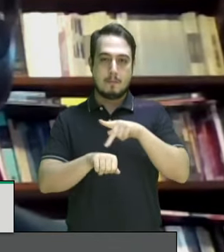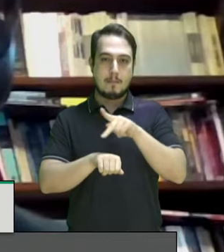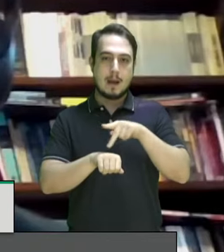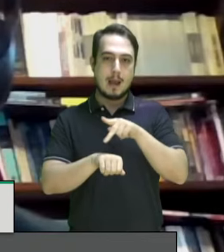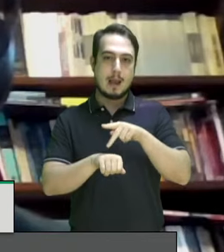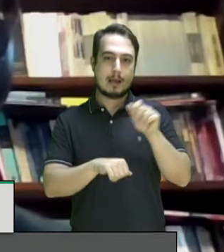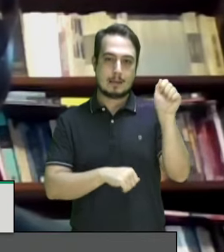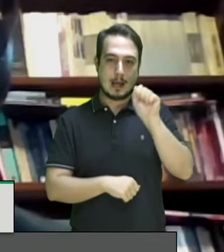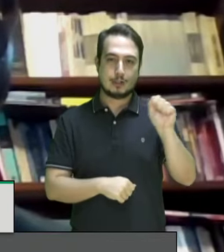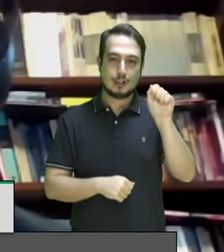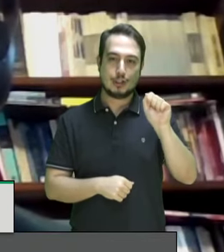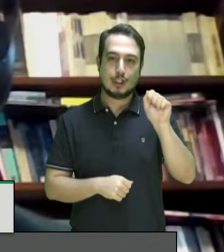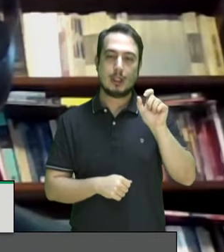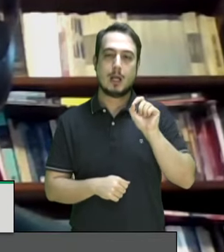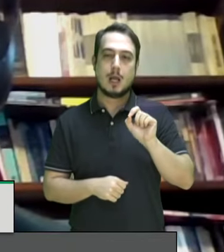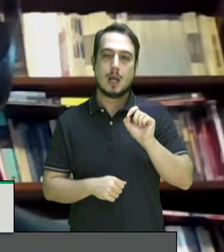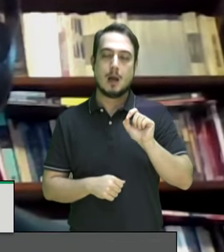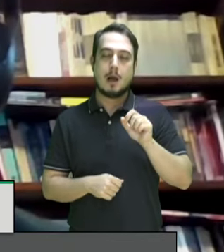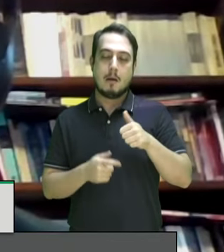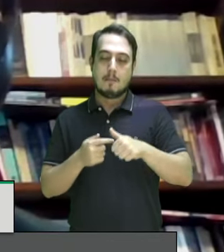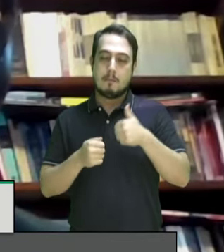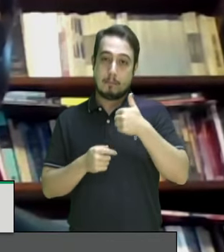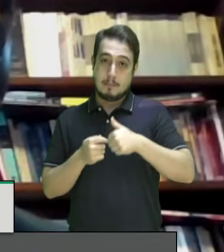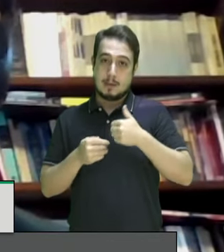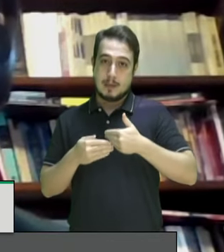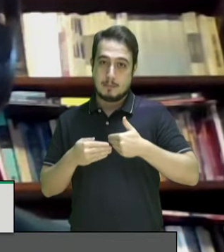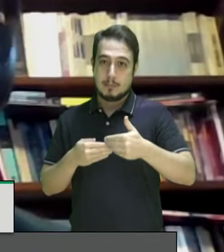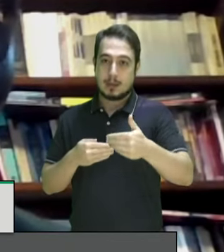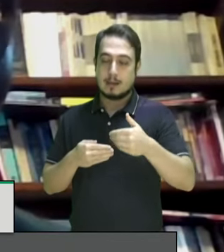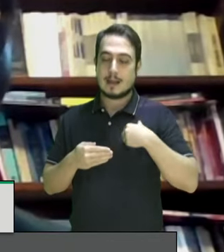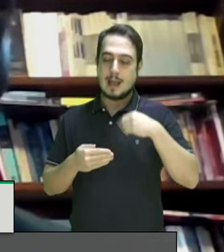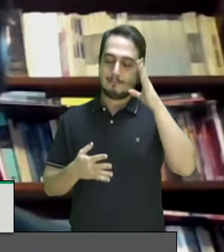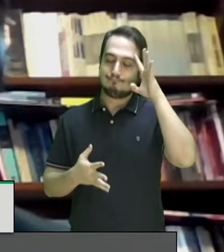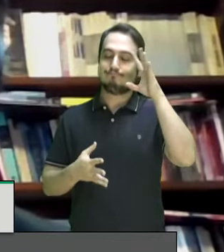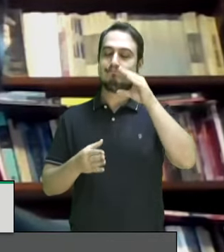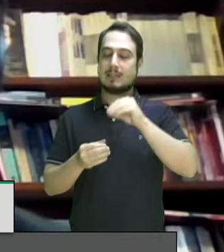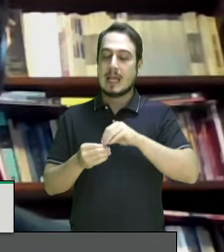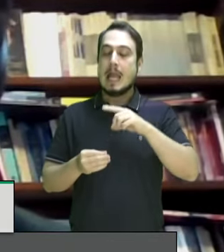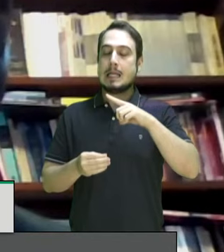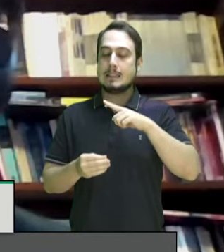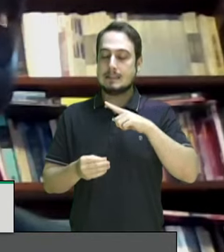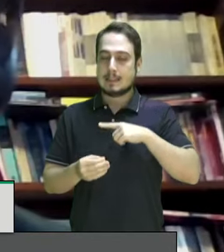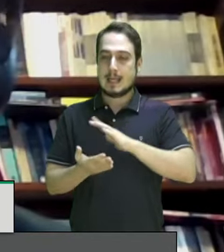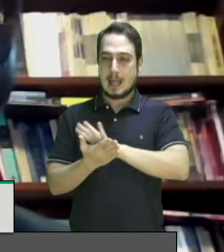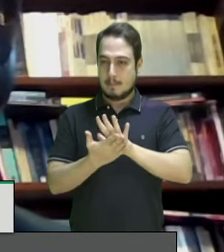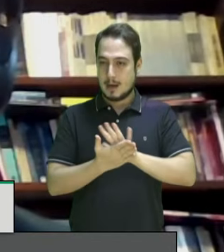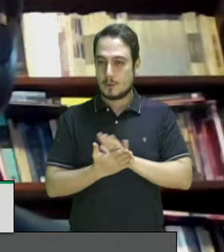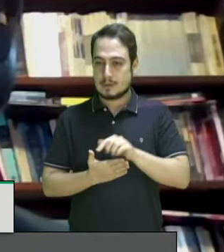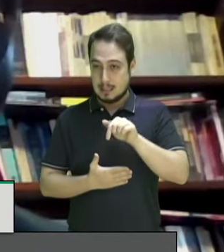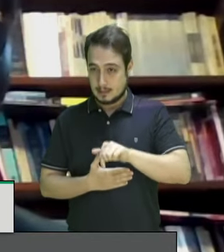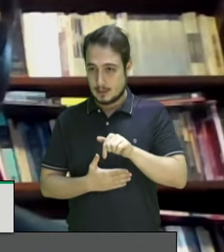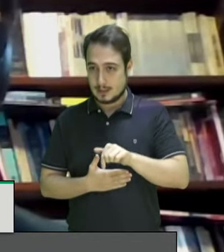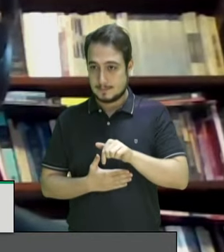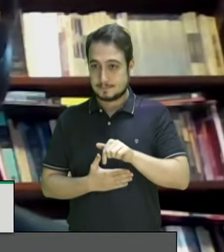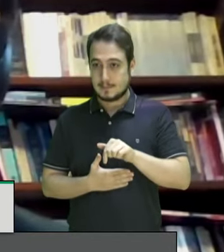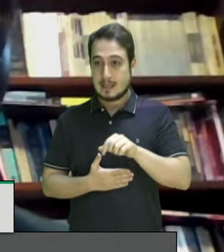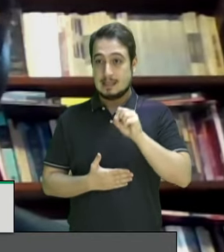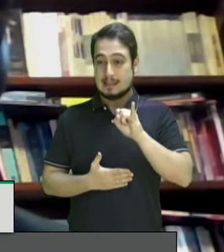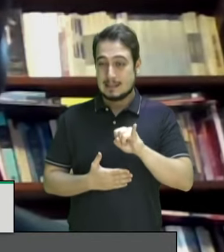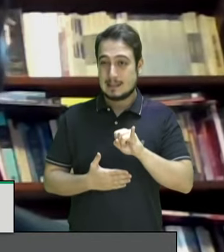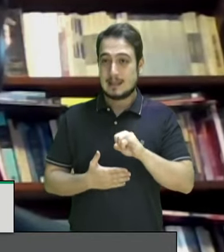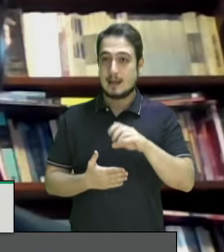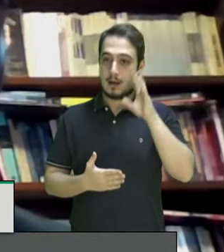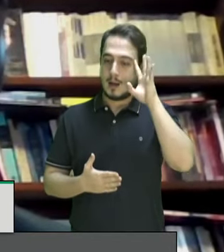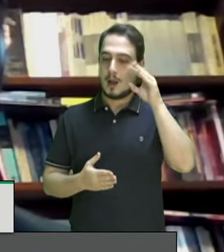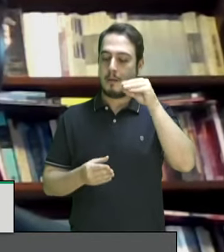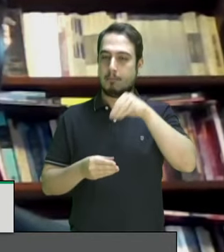passo para transformar uma realidade é reconhecê-la a partir do momento em que essa realidade não é reconhecida obviamente